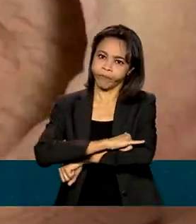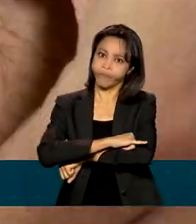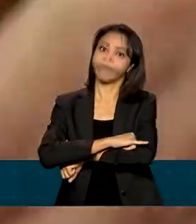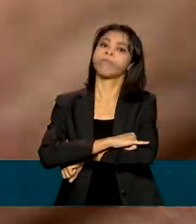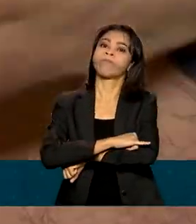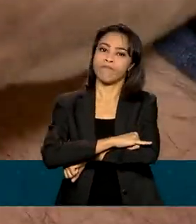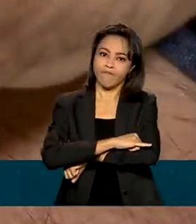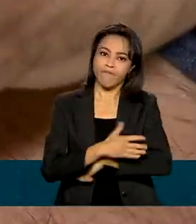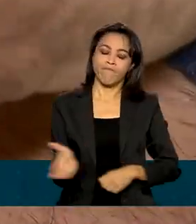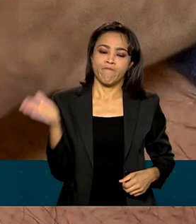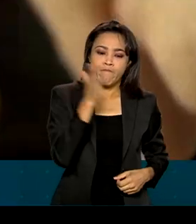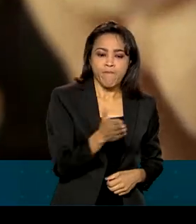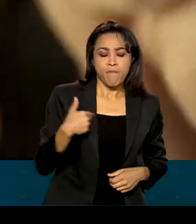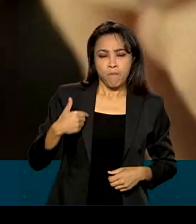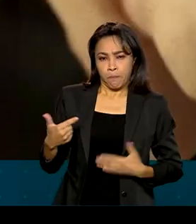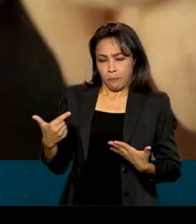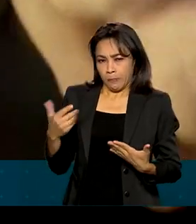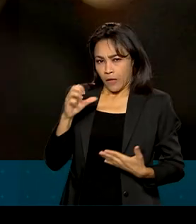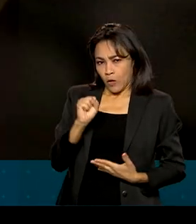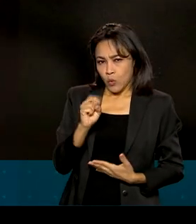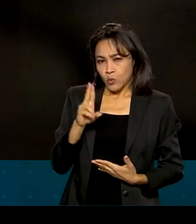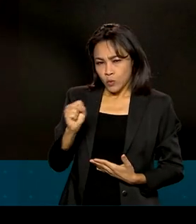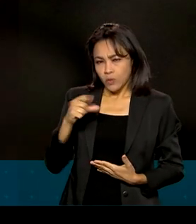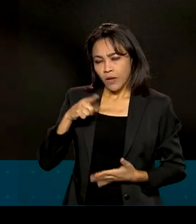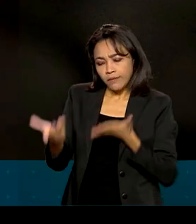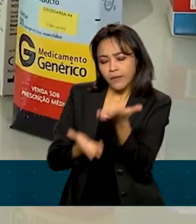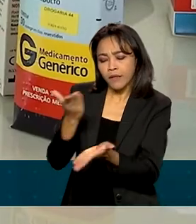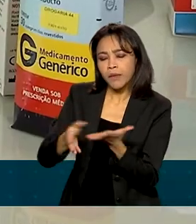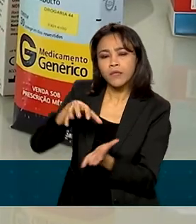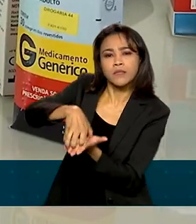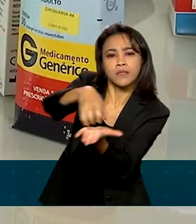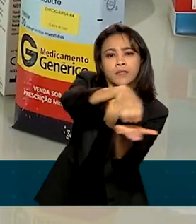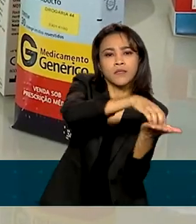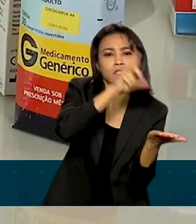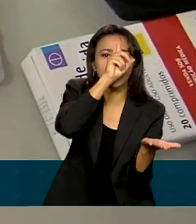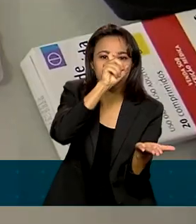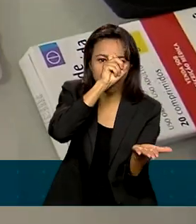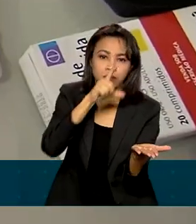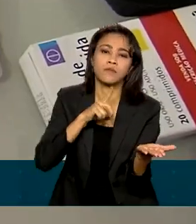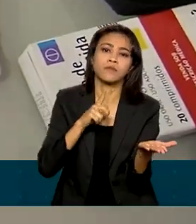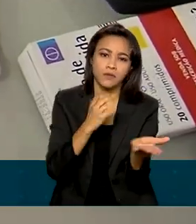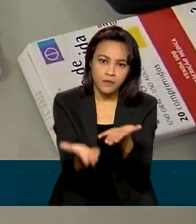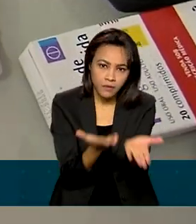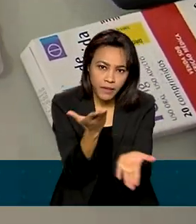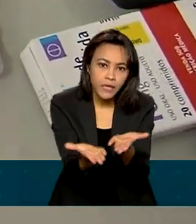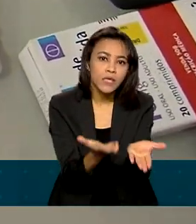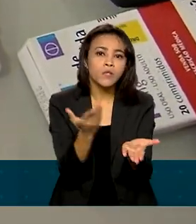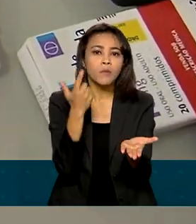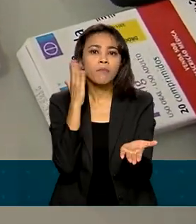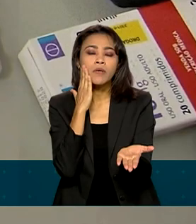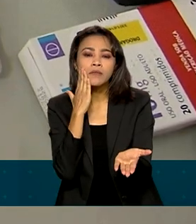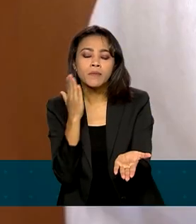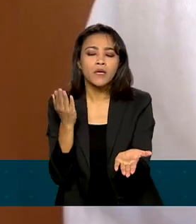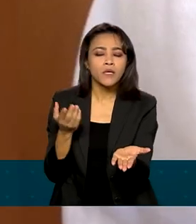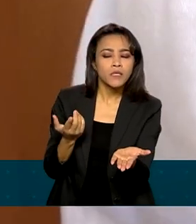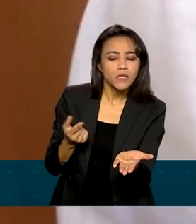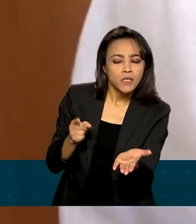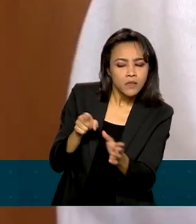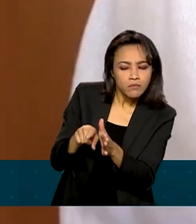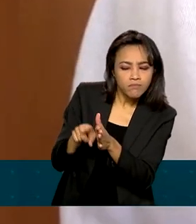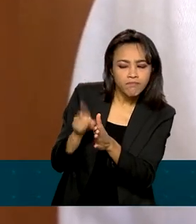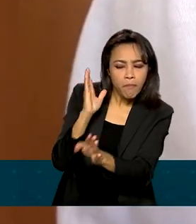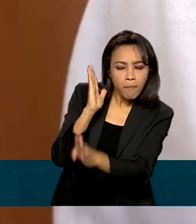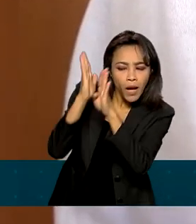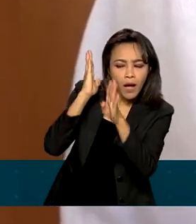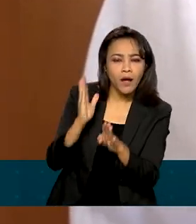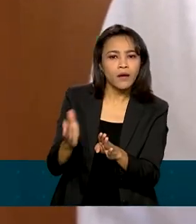O SUS oferece tratamento para o diabetes por meio das unidades básicas de saúde, onde é feito rastreamento e a identificação